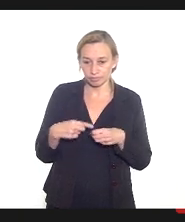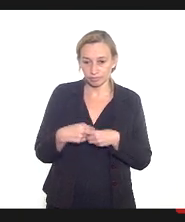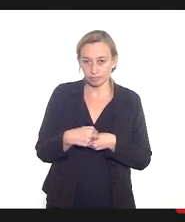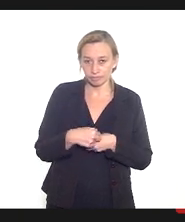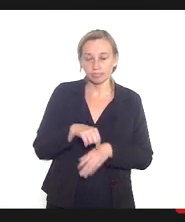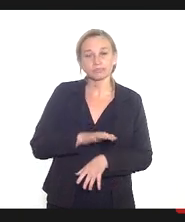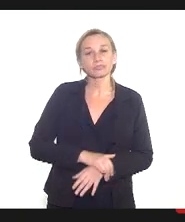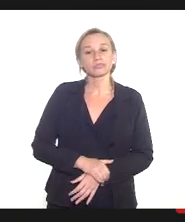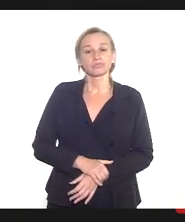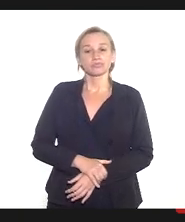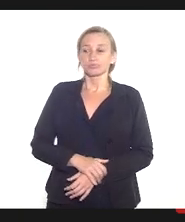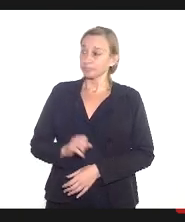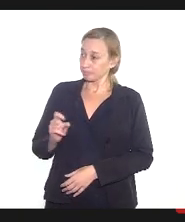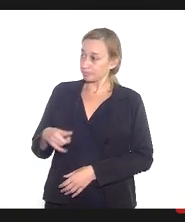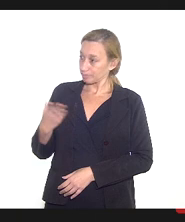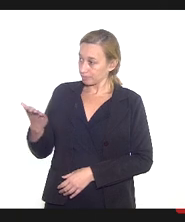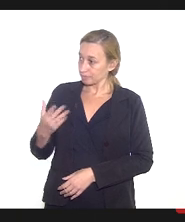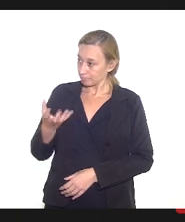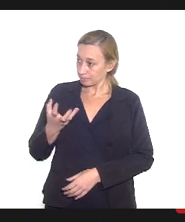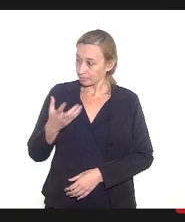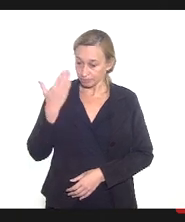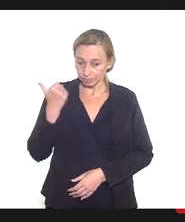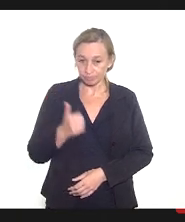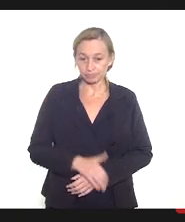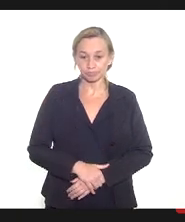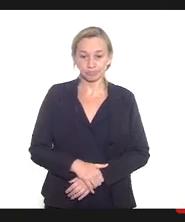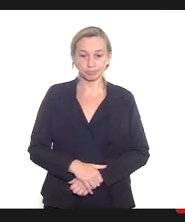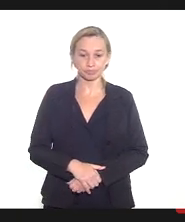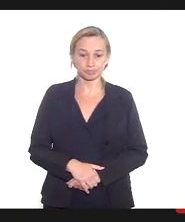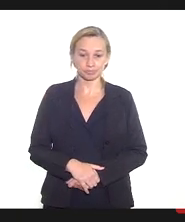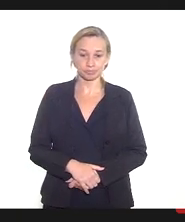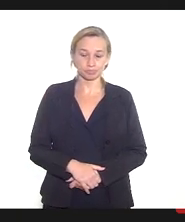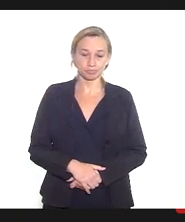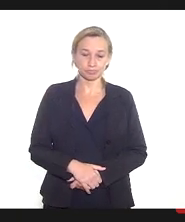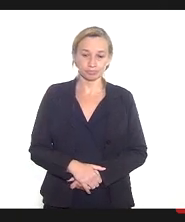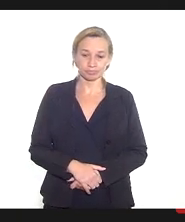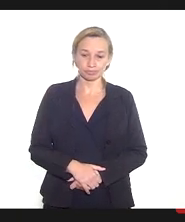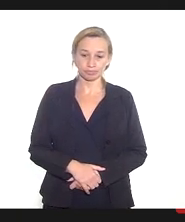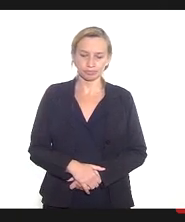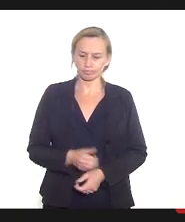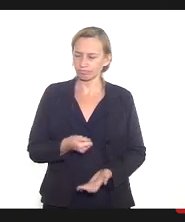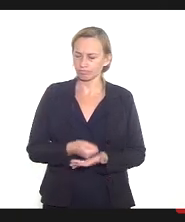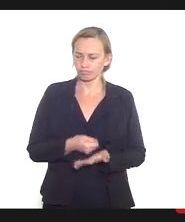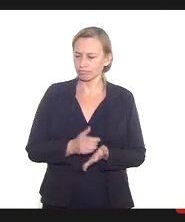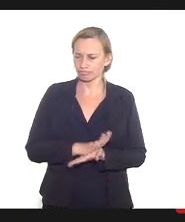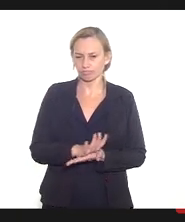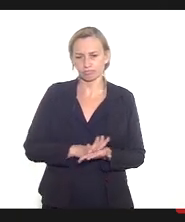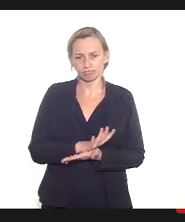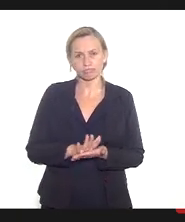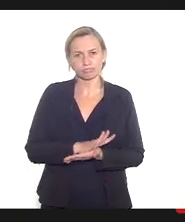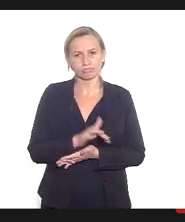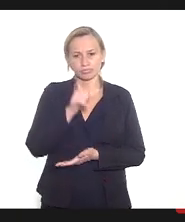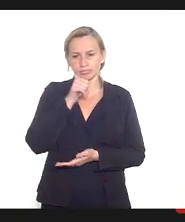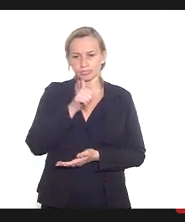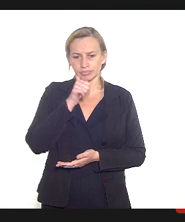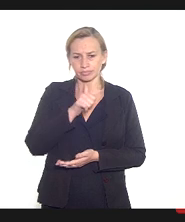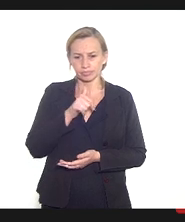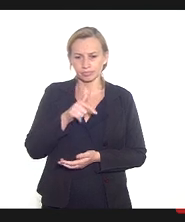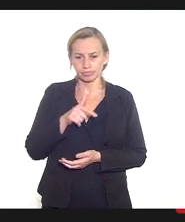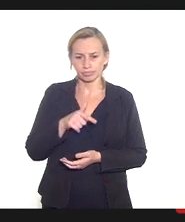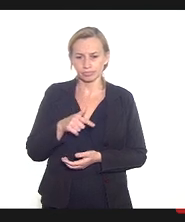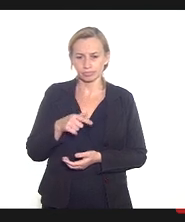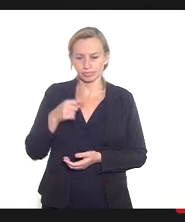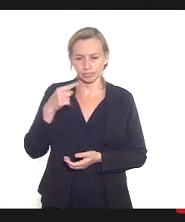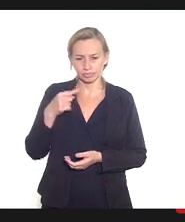é isso que a gente quer saber tá se não vai ter mais nenhuma exigência a mulher vai ser dona do seu